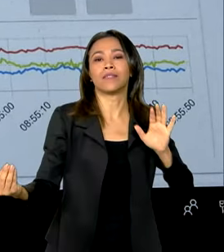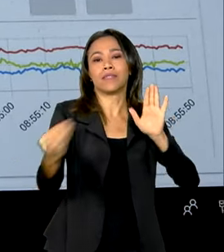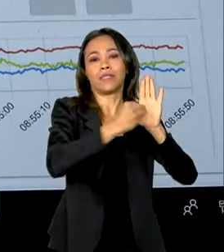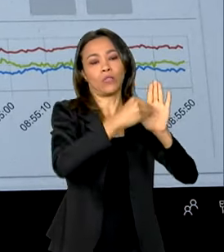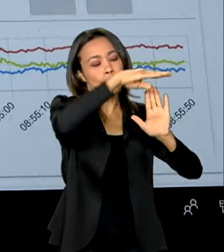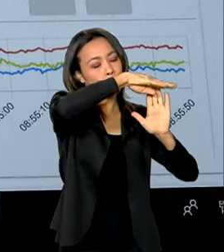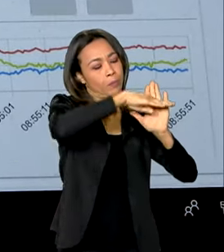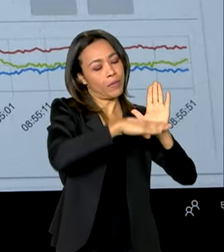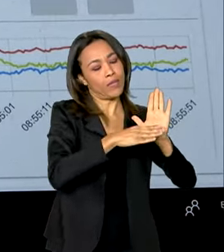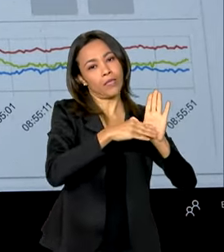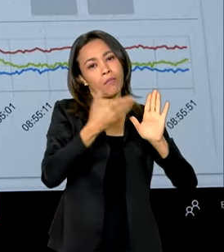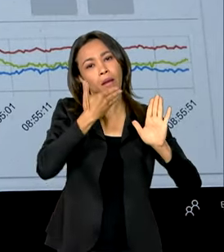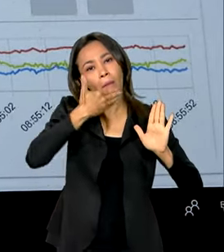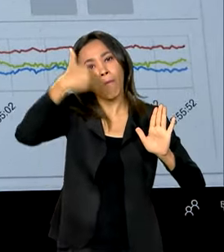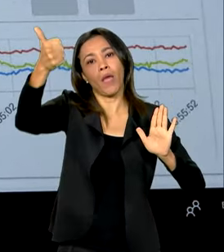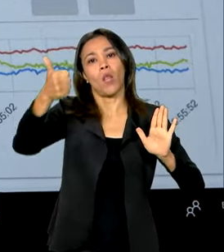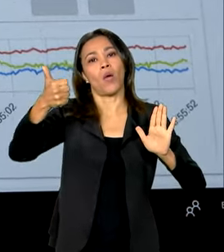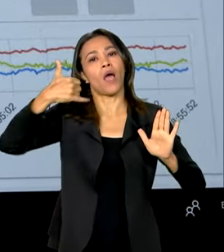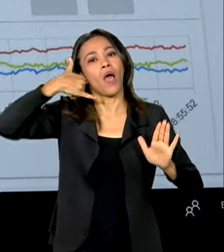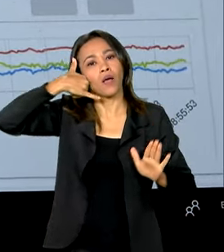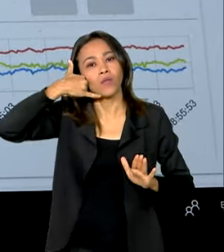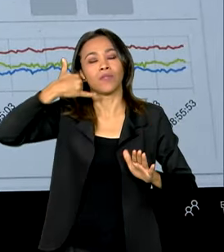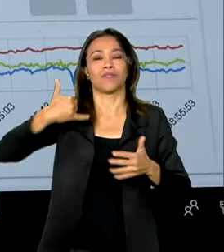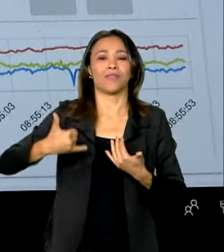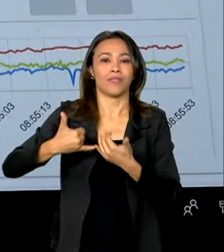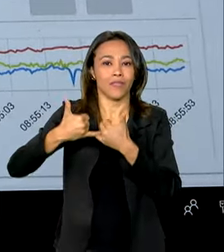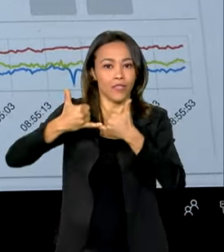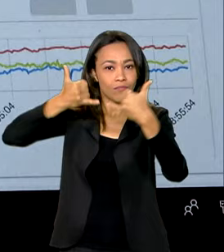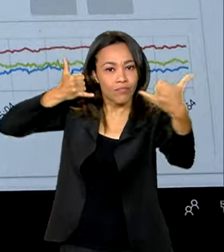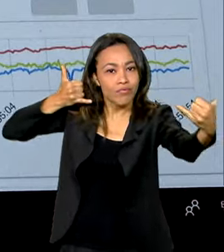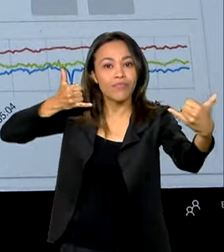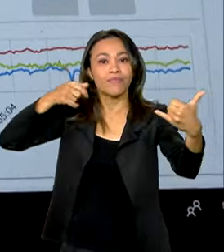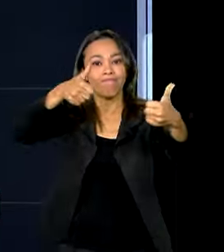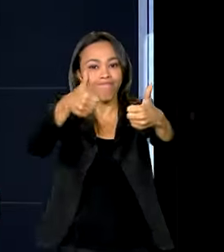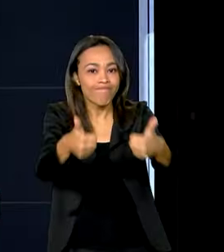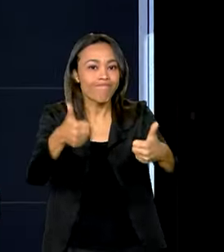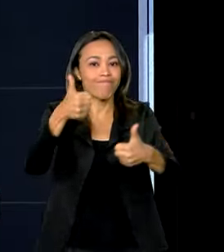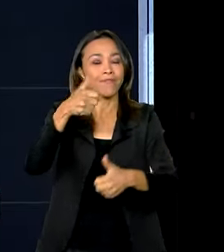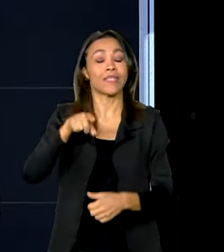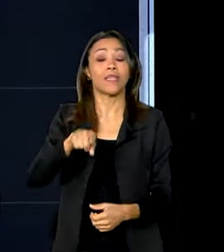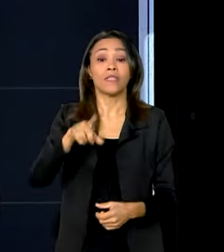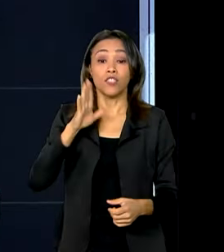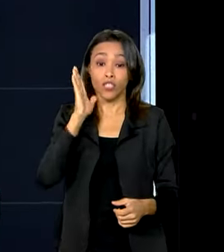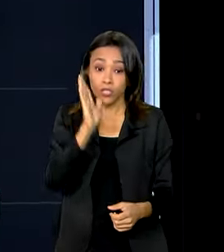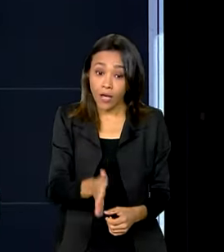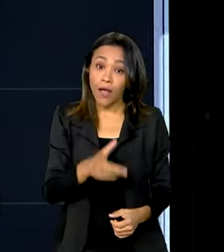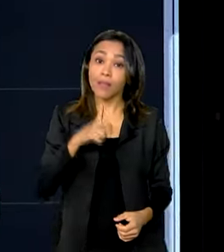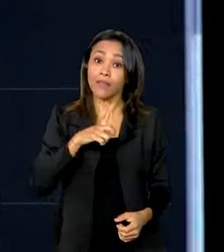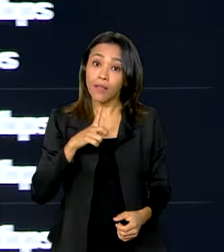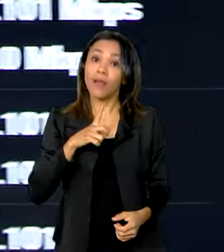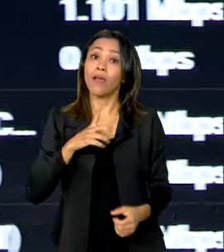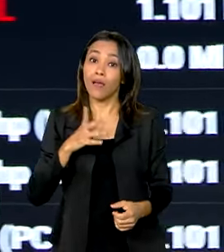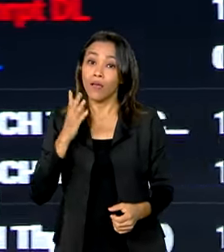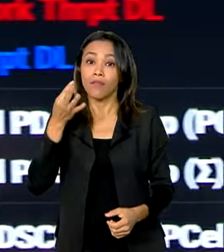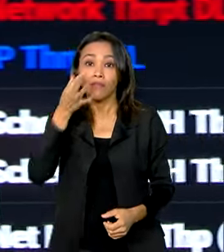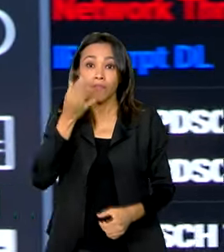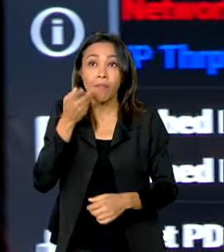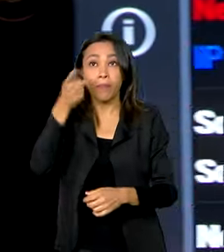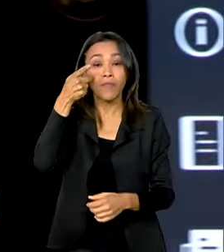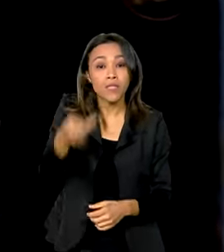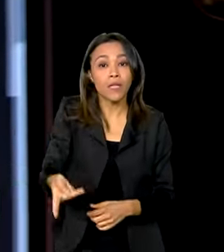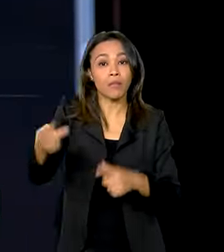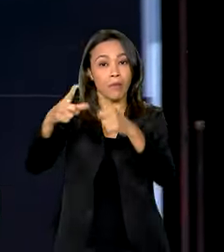e da Qualidade da Banda Larga Móvel, o Conecta BR, e já passou por algumas capitais como